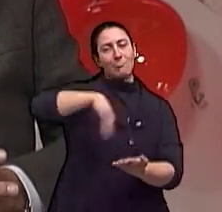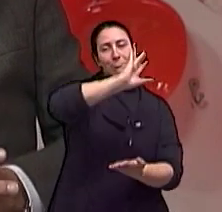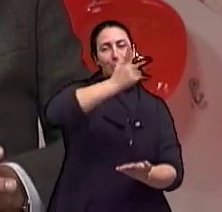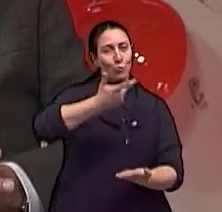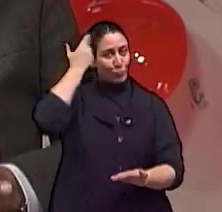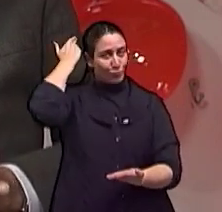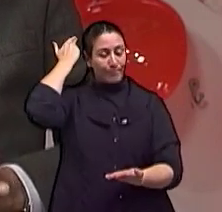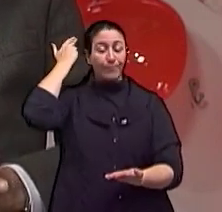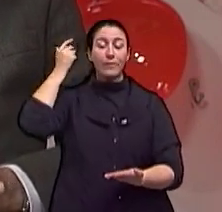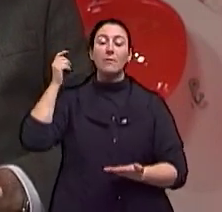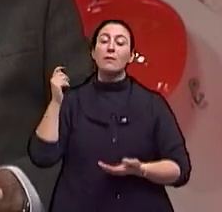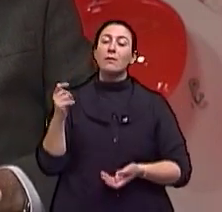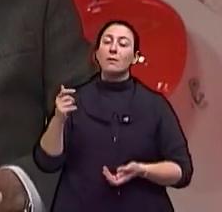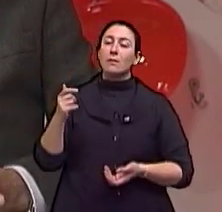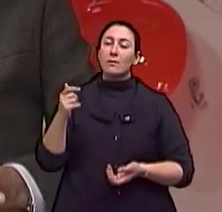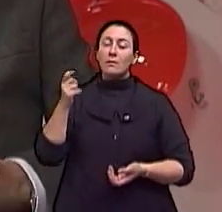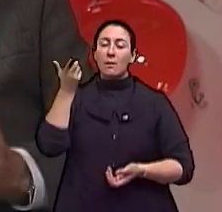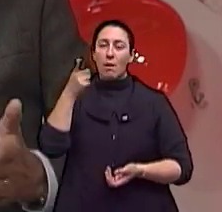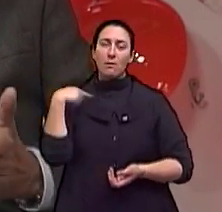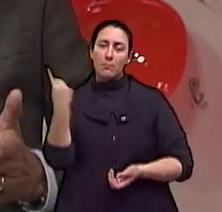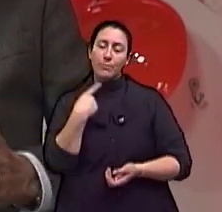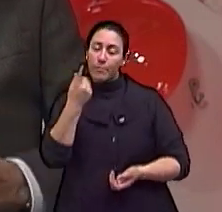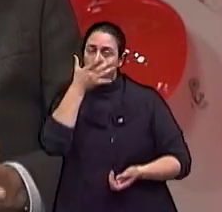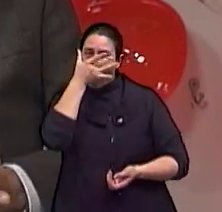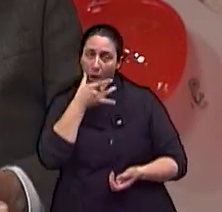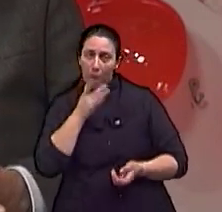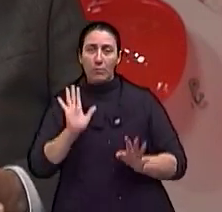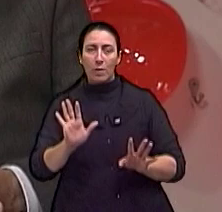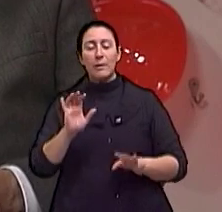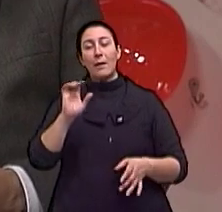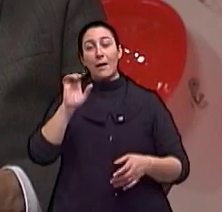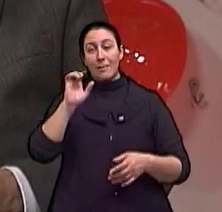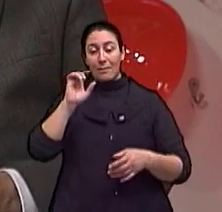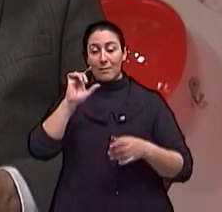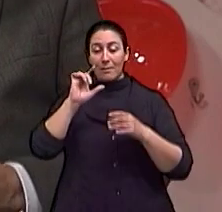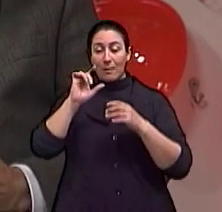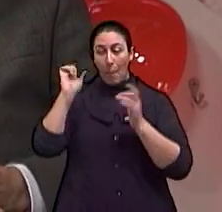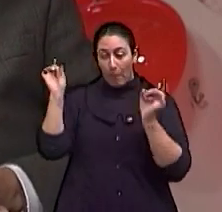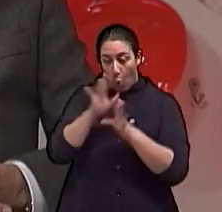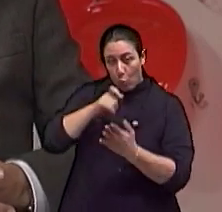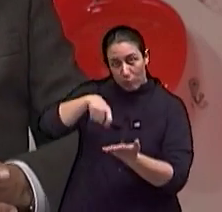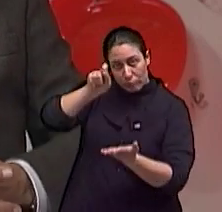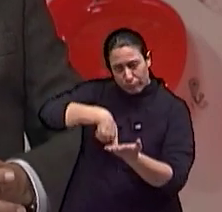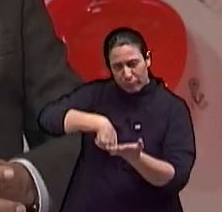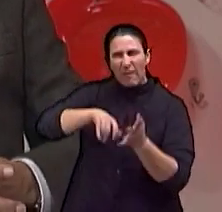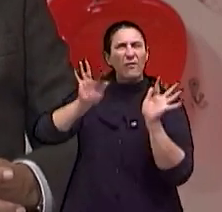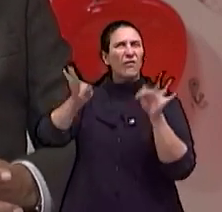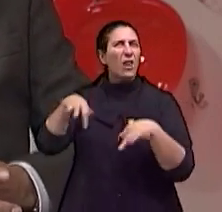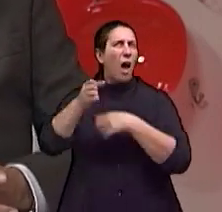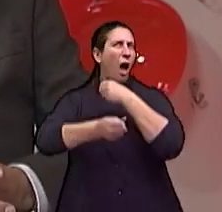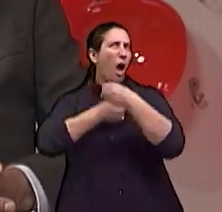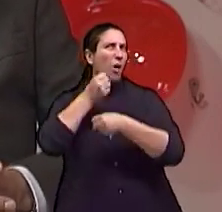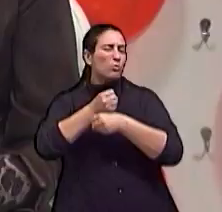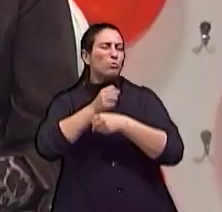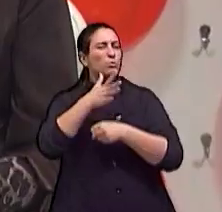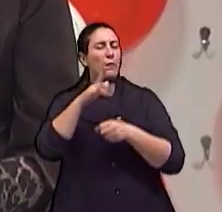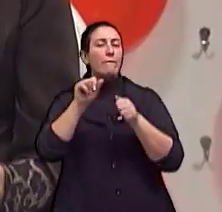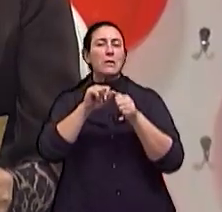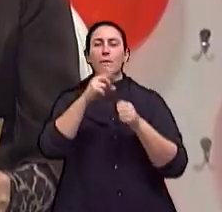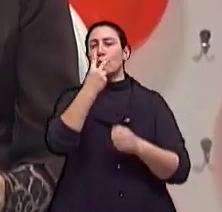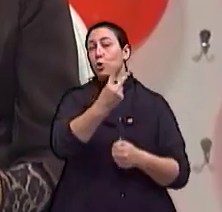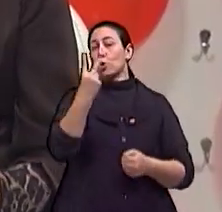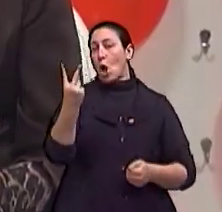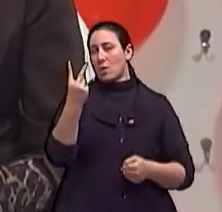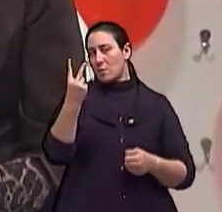Então, a gente acha que, assim como o convênio for assinado, a gente vai, em um ano vamos fazer 22 casos. Claro, e os projetos de